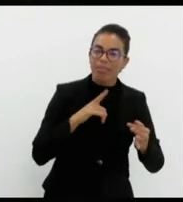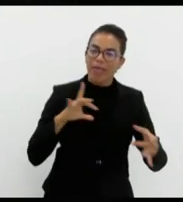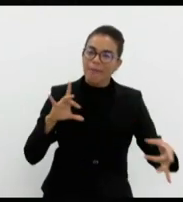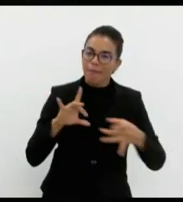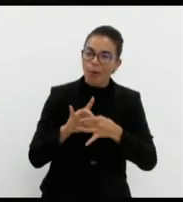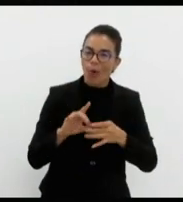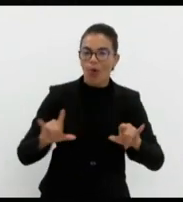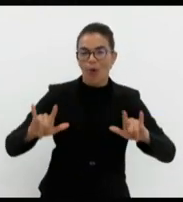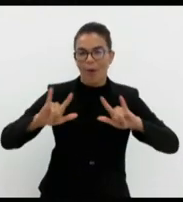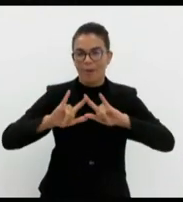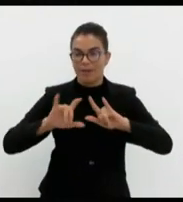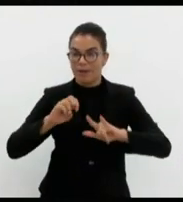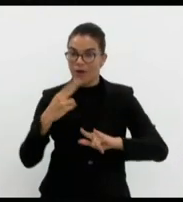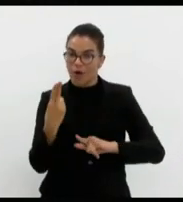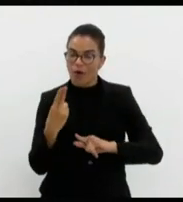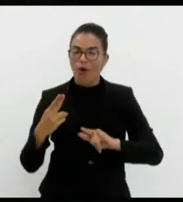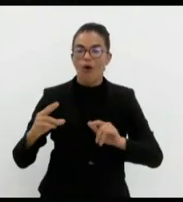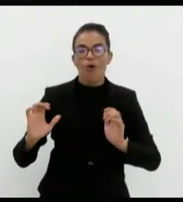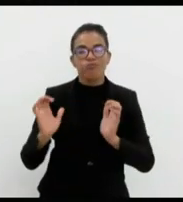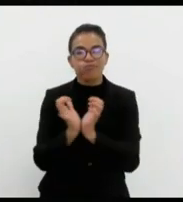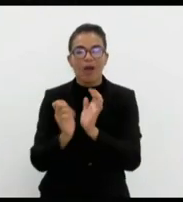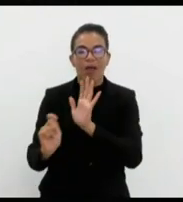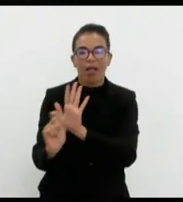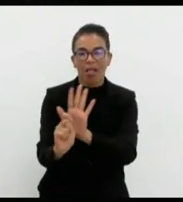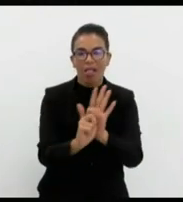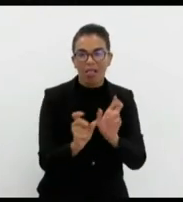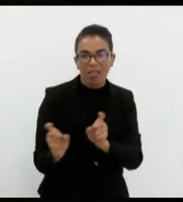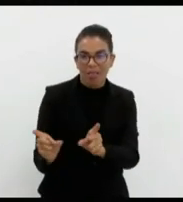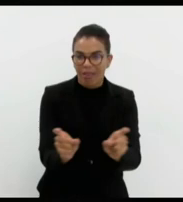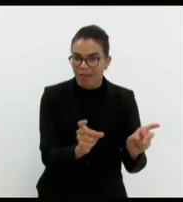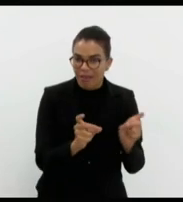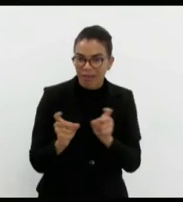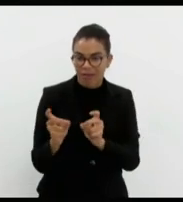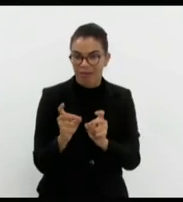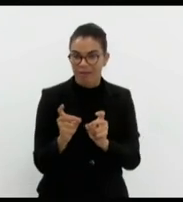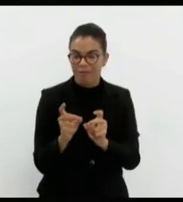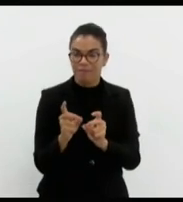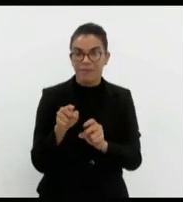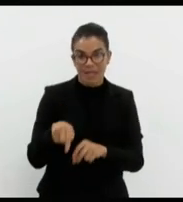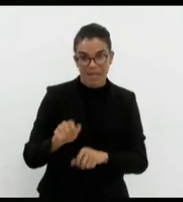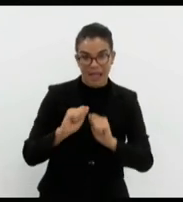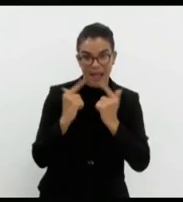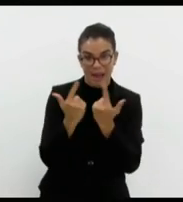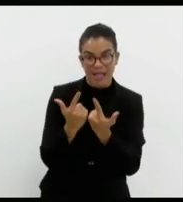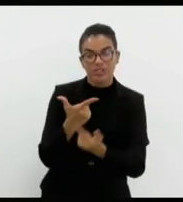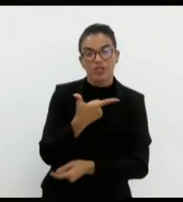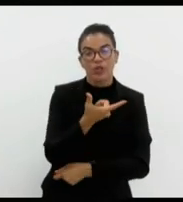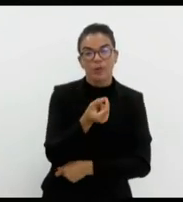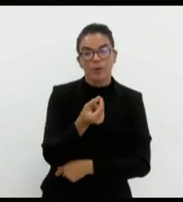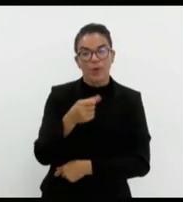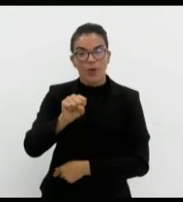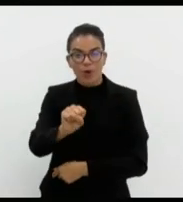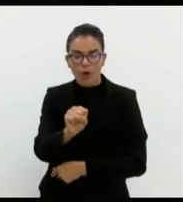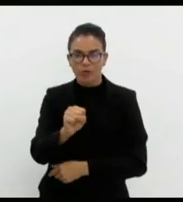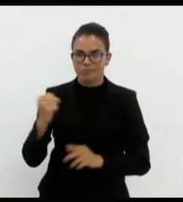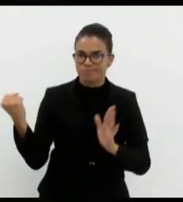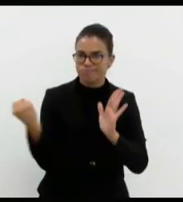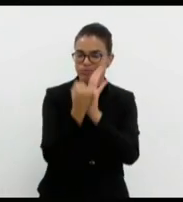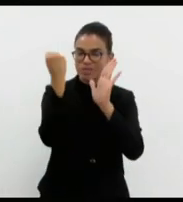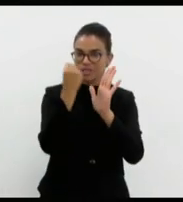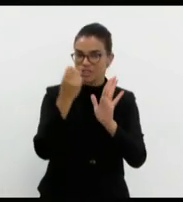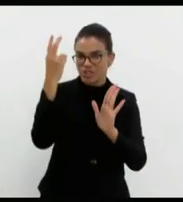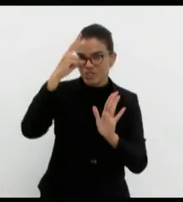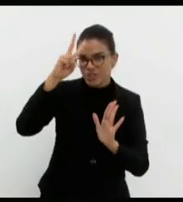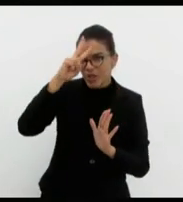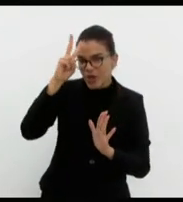armados. Esta casa, não esqueço, instalou e concluiu, em 2008, uma CPI histórica, que